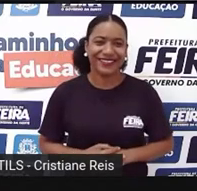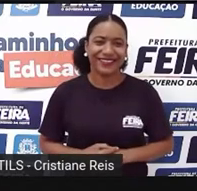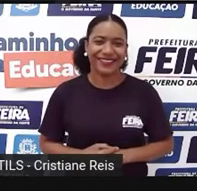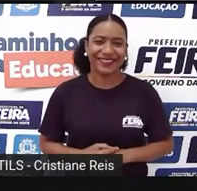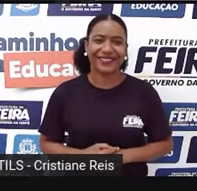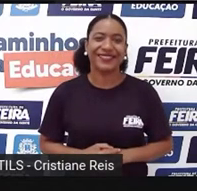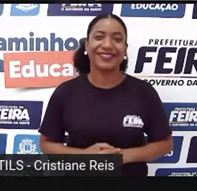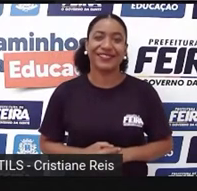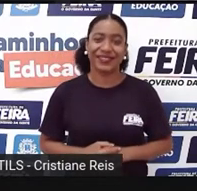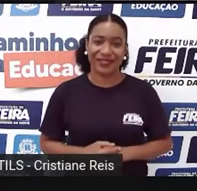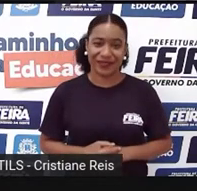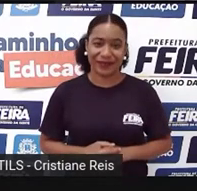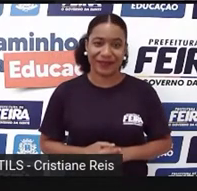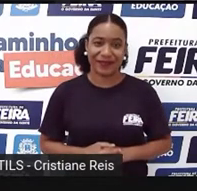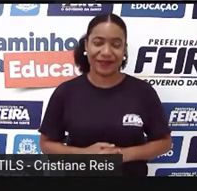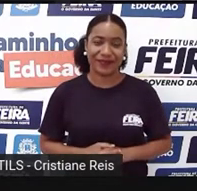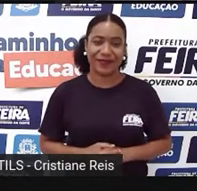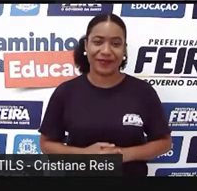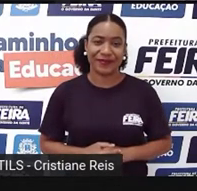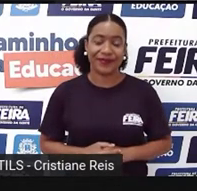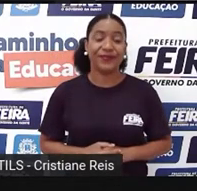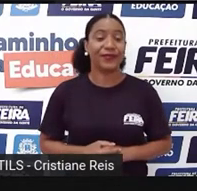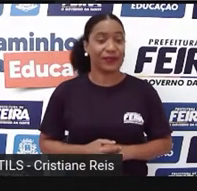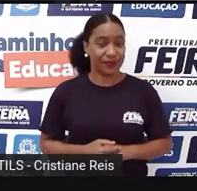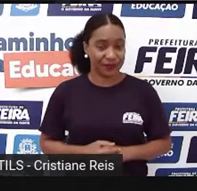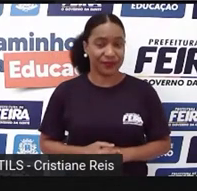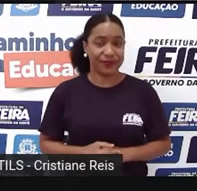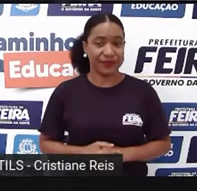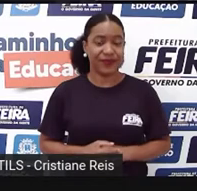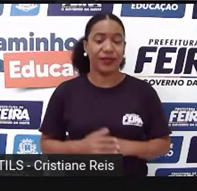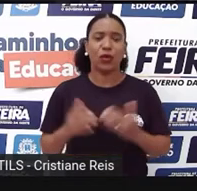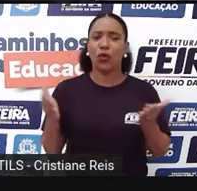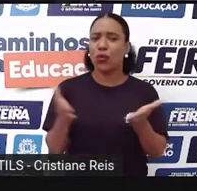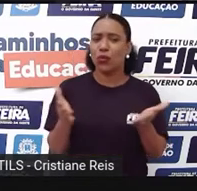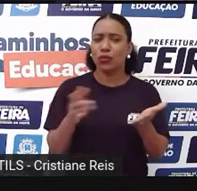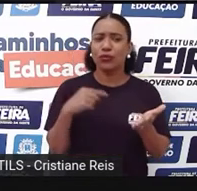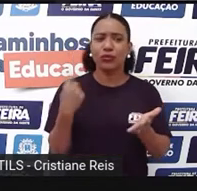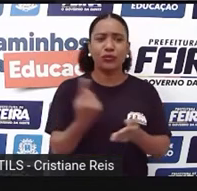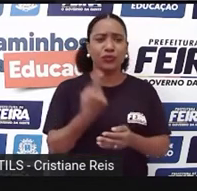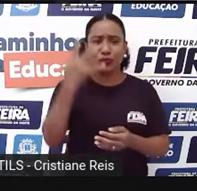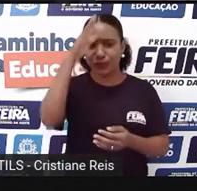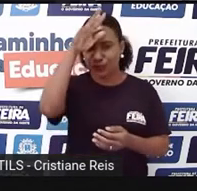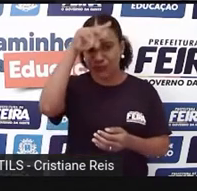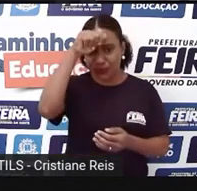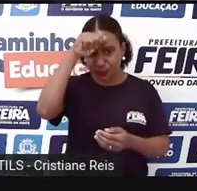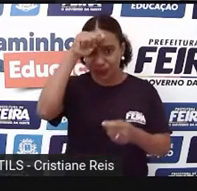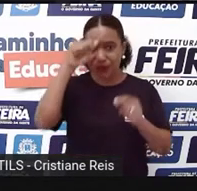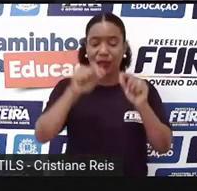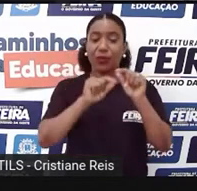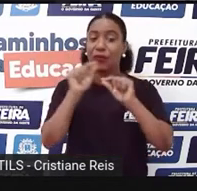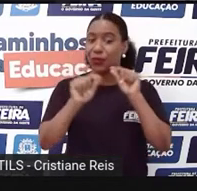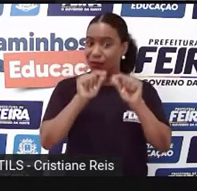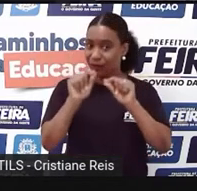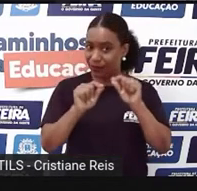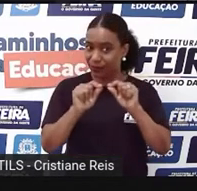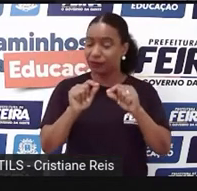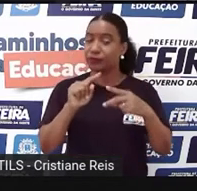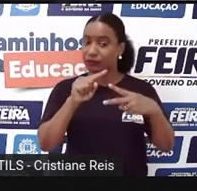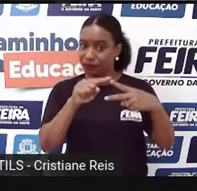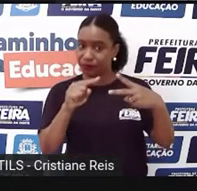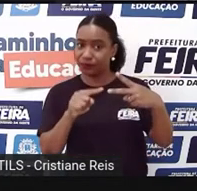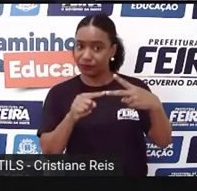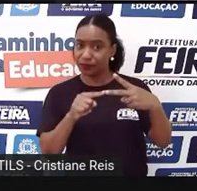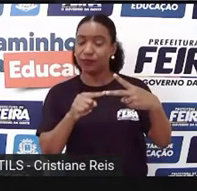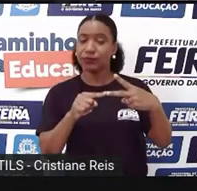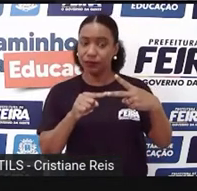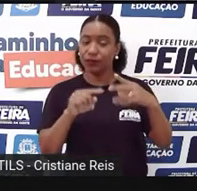What are you going to learn today? Então, que é que nós vamos aprender hoje especificamente? Vamos construir